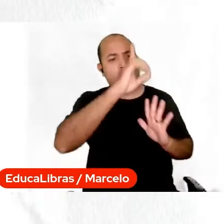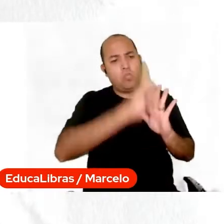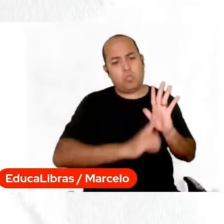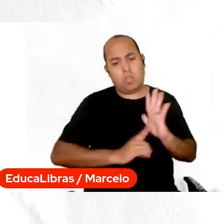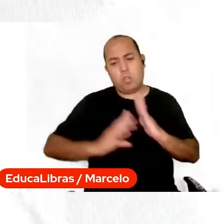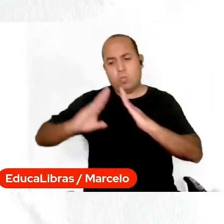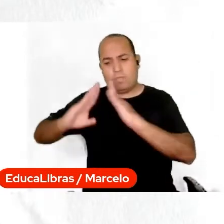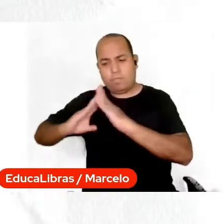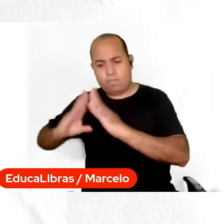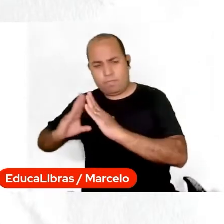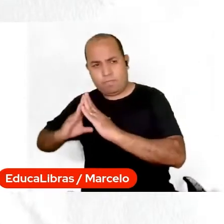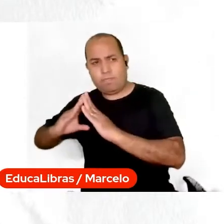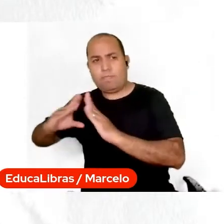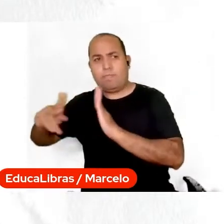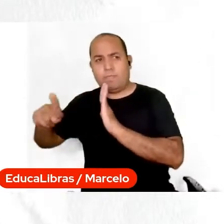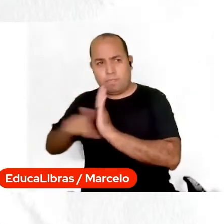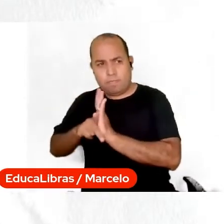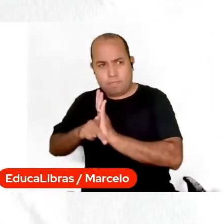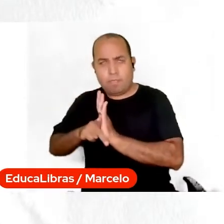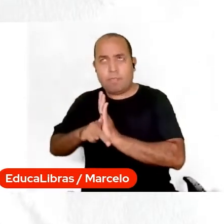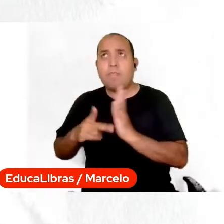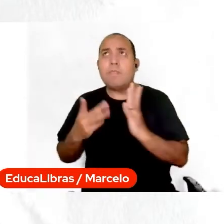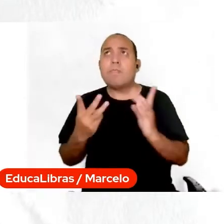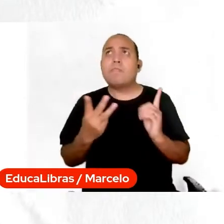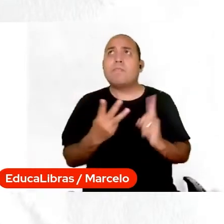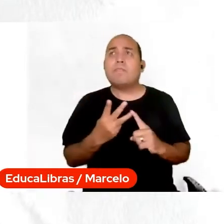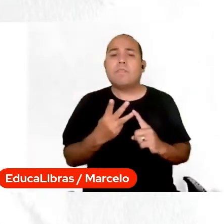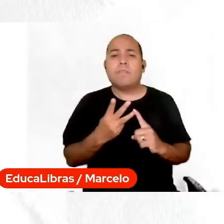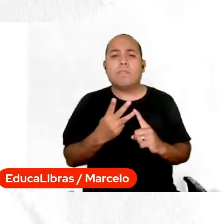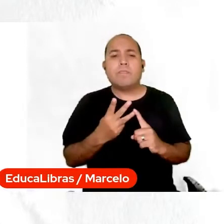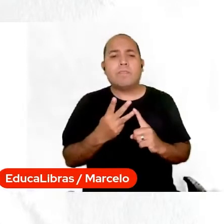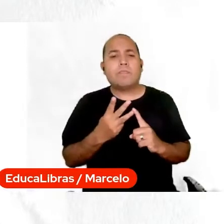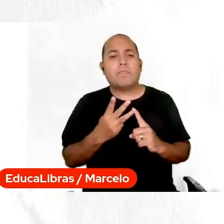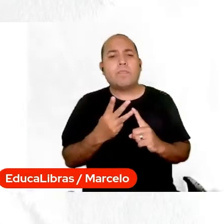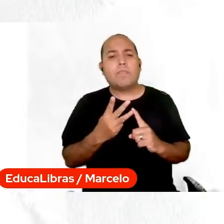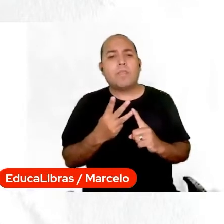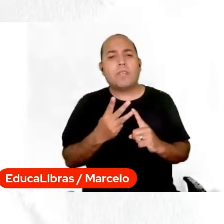vem com esse... com o iluminismo,